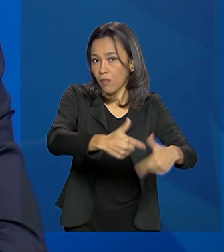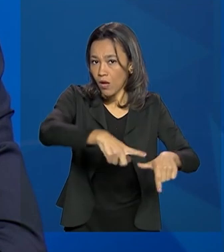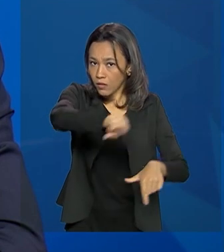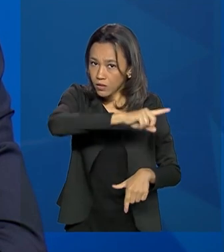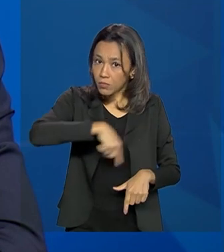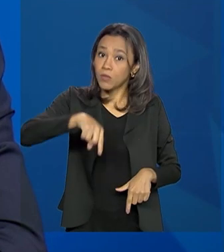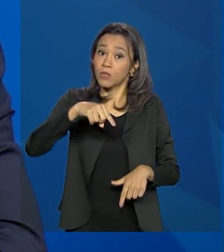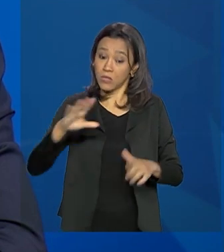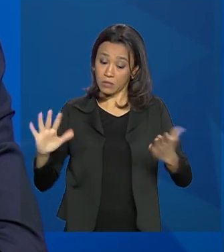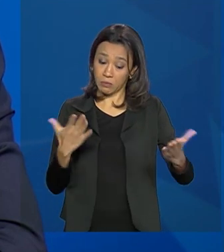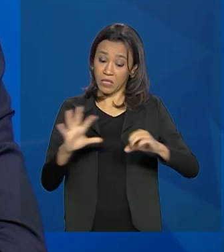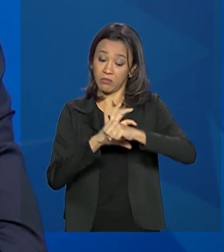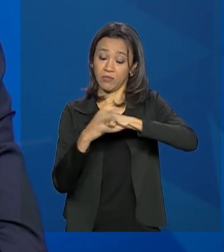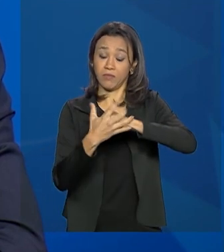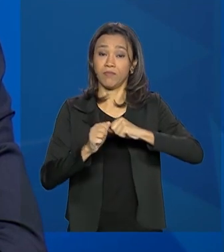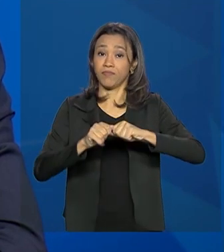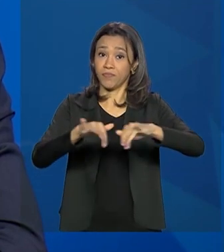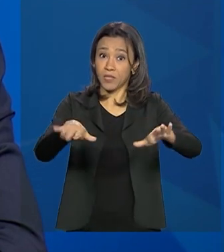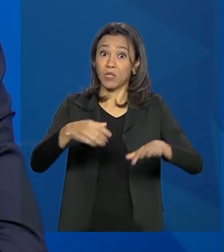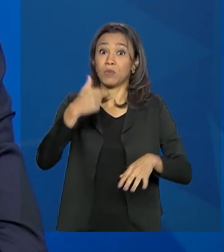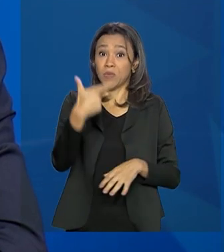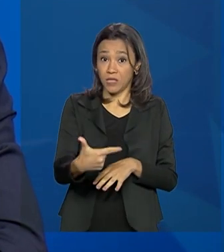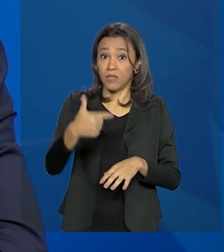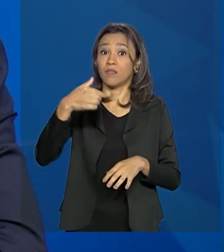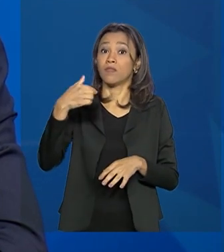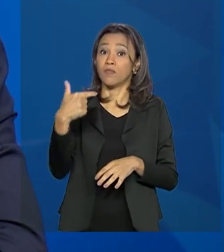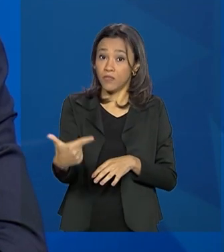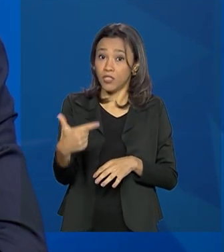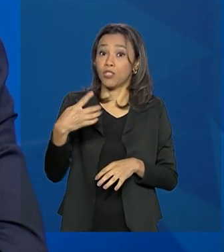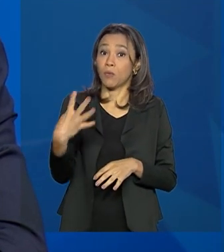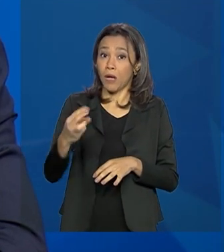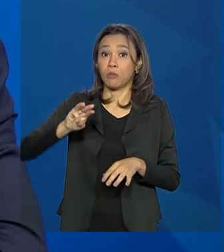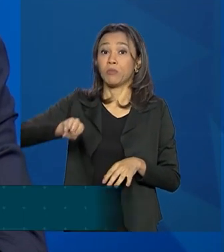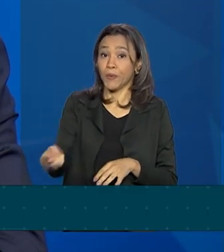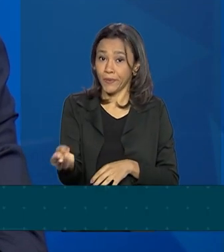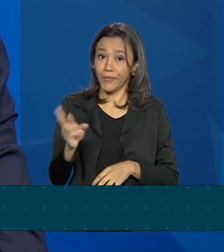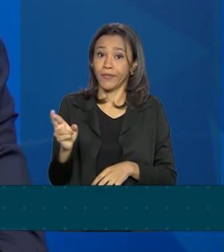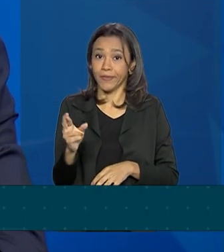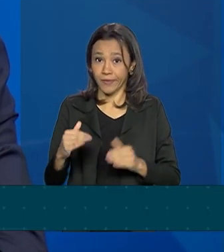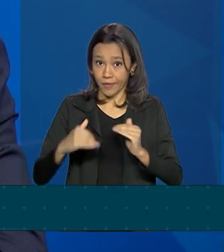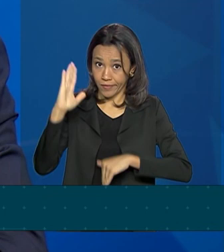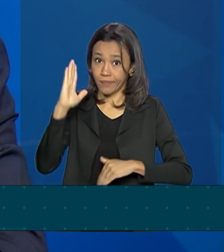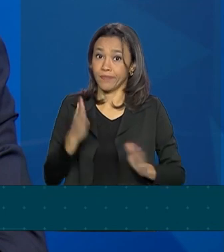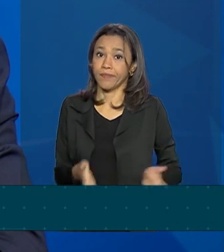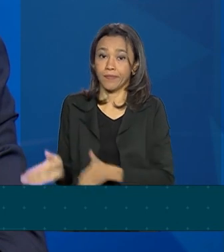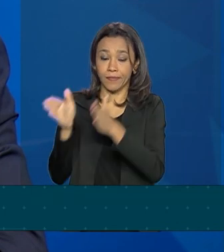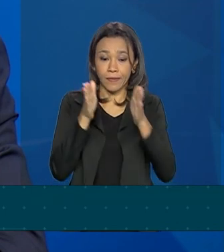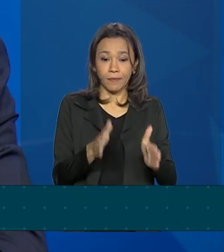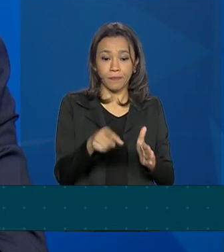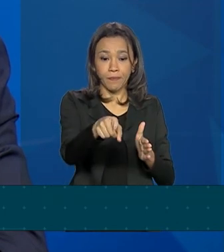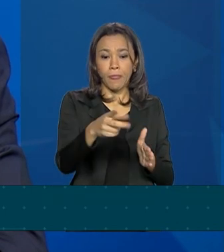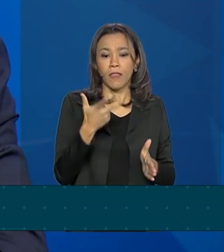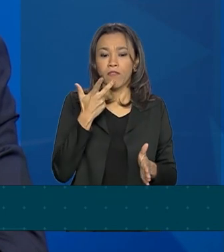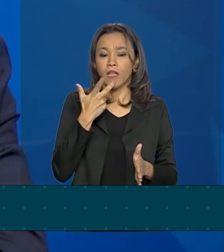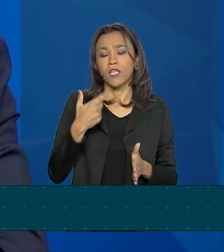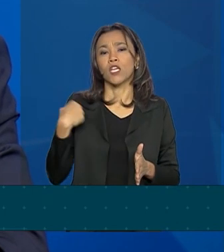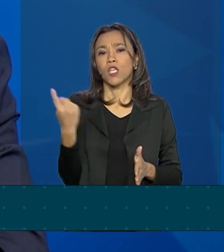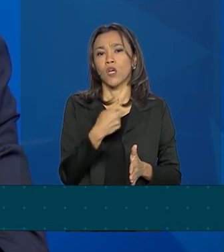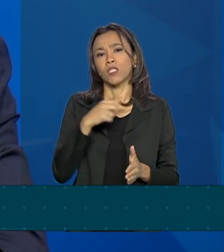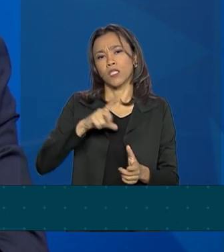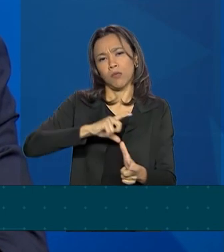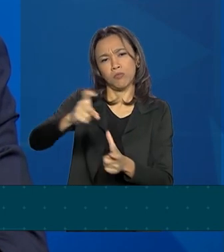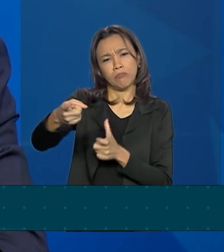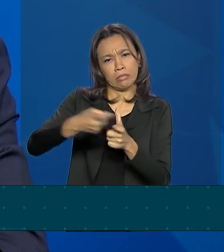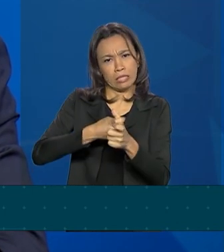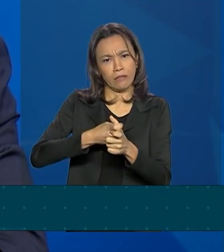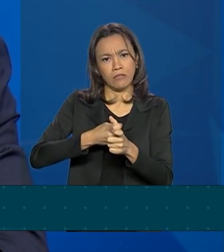ultrapassam 224 bilhões de reais. Nós estamos então com um déficit primário que é o maior